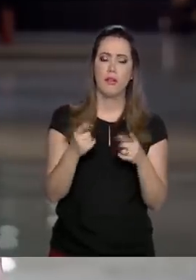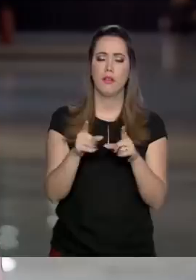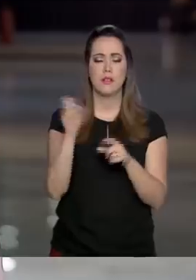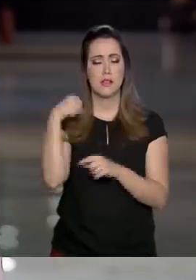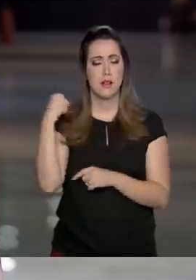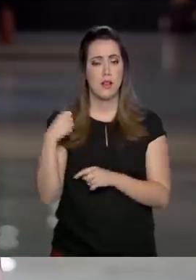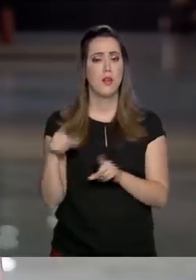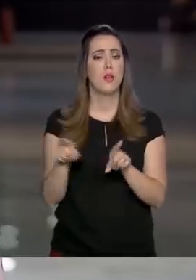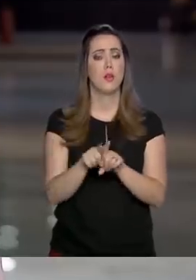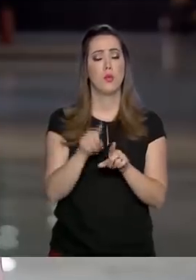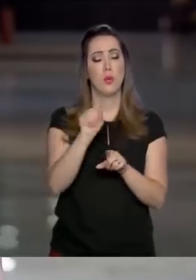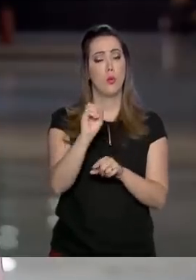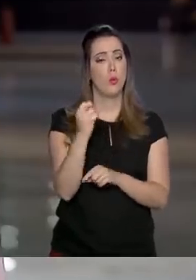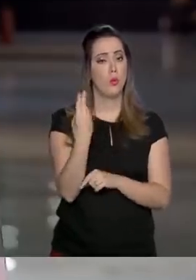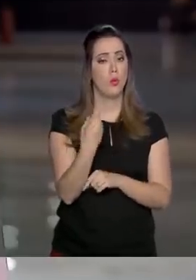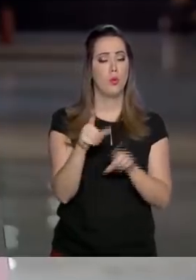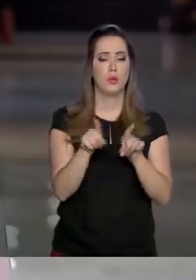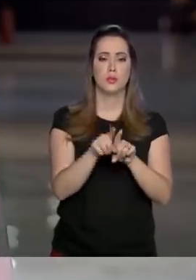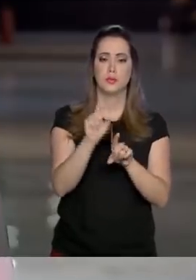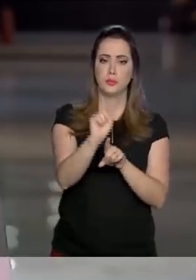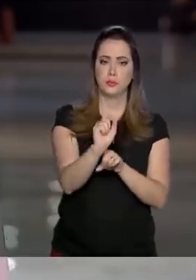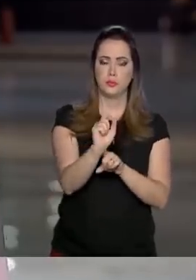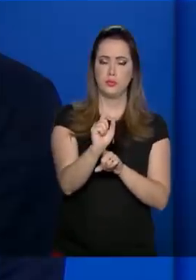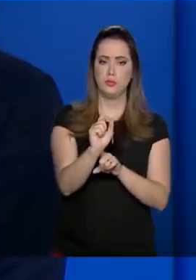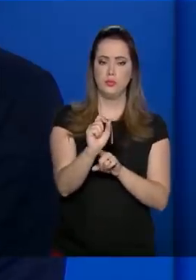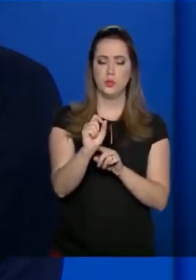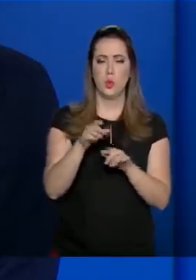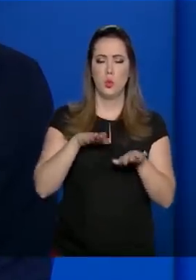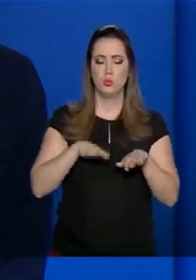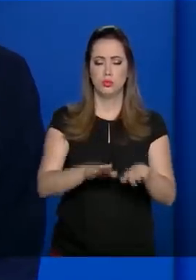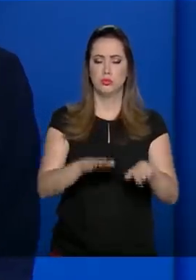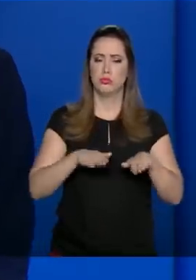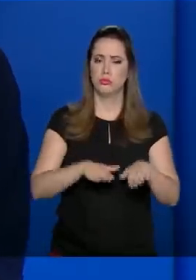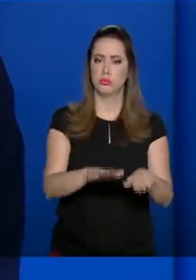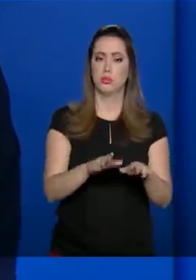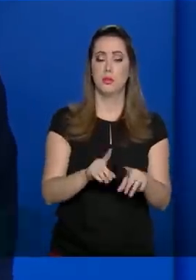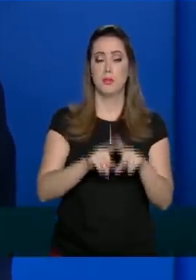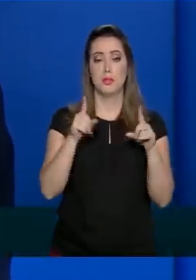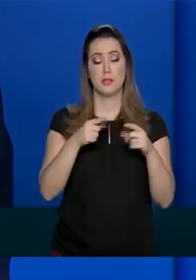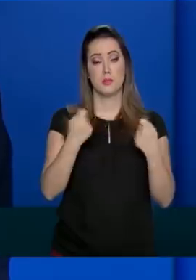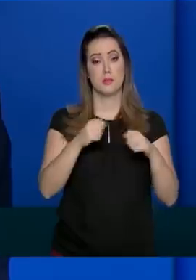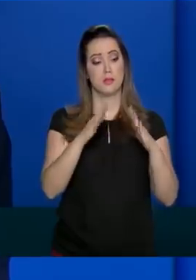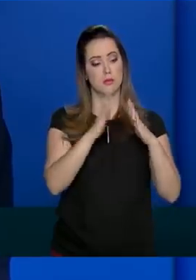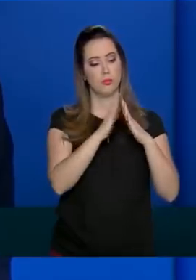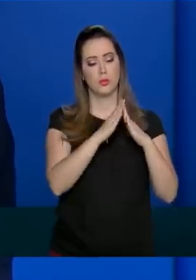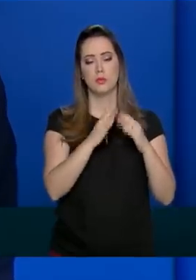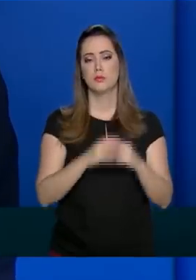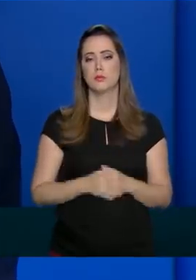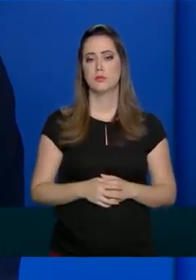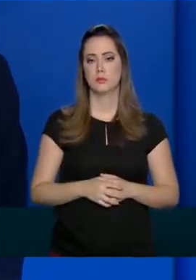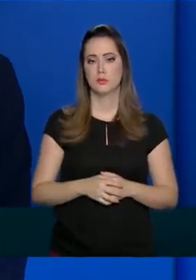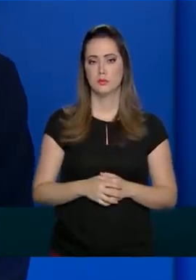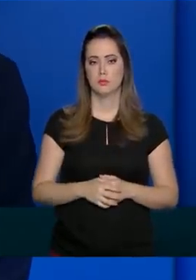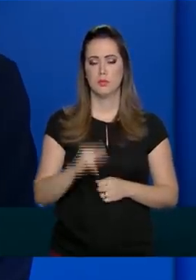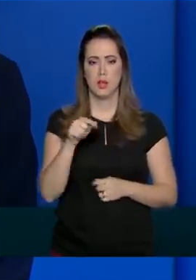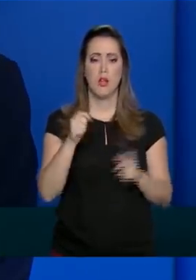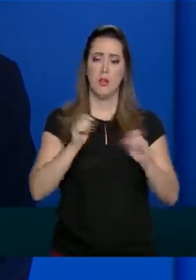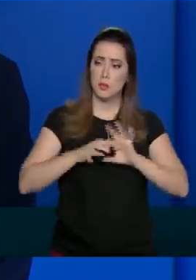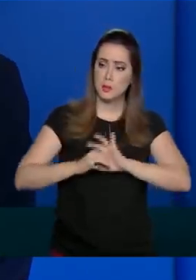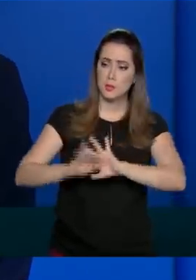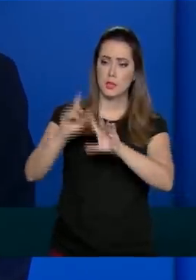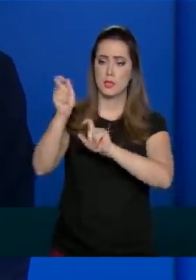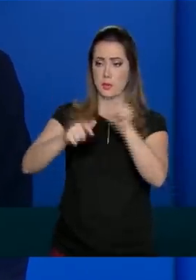que funcionem dentro de uma propriedade privada. Nós vamos deixar que as pessoas possam trabalhar, possam